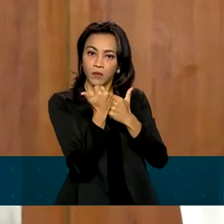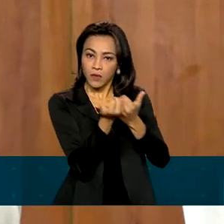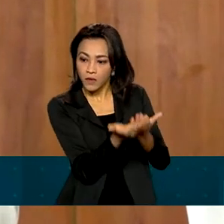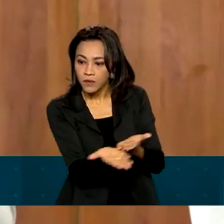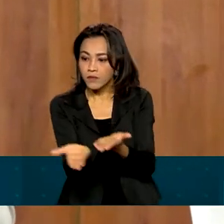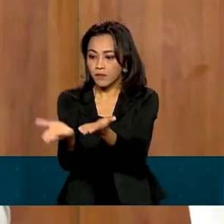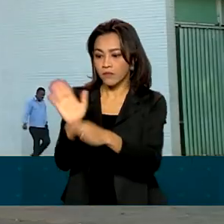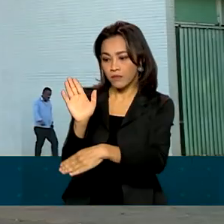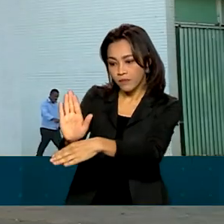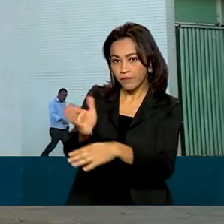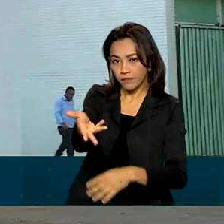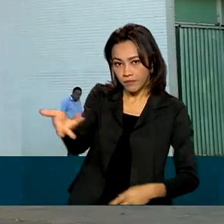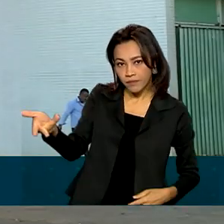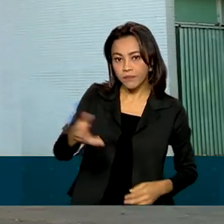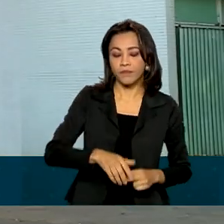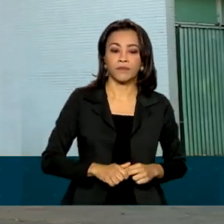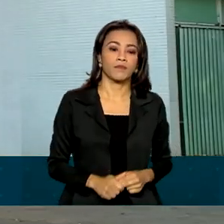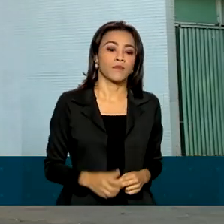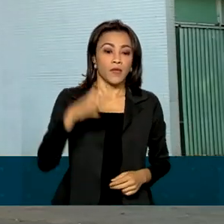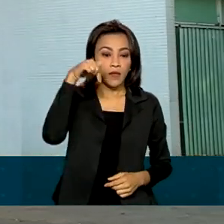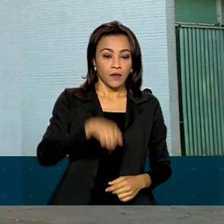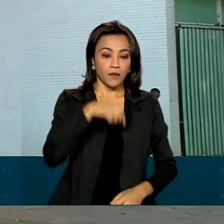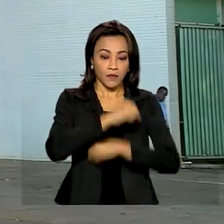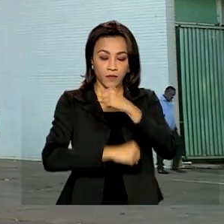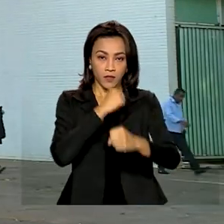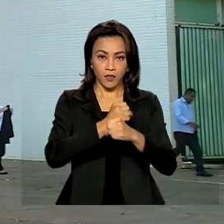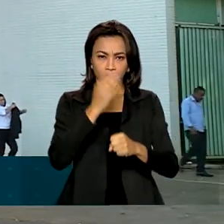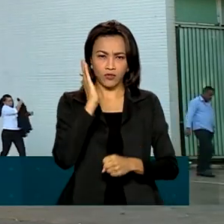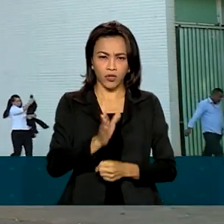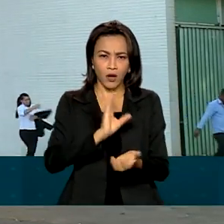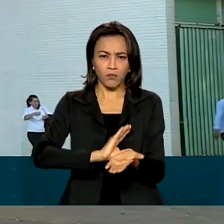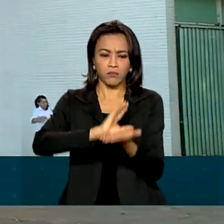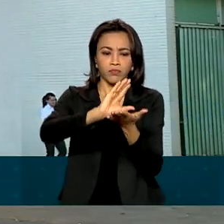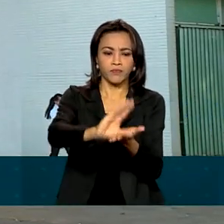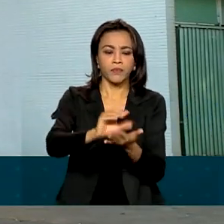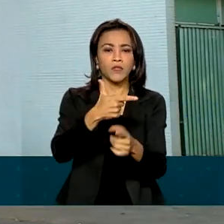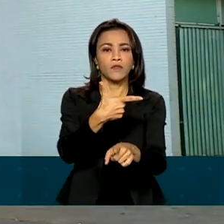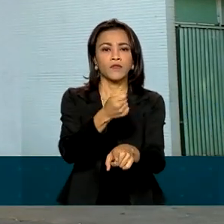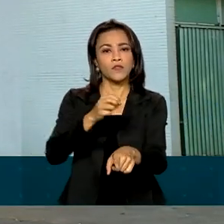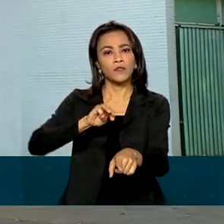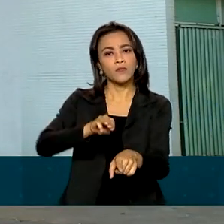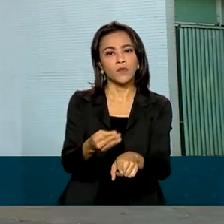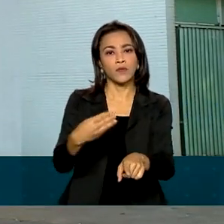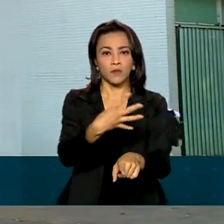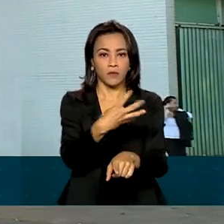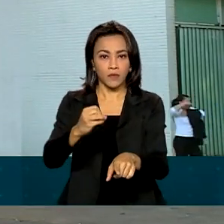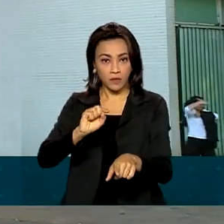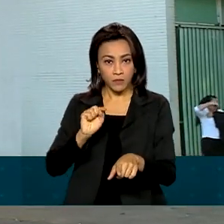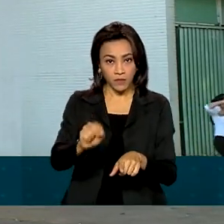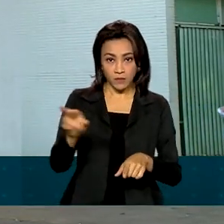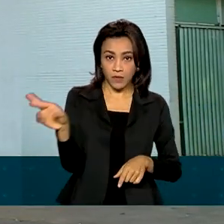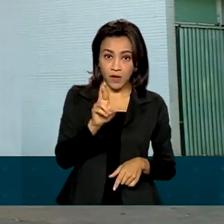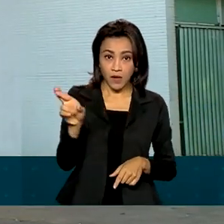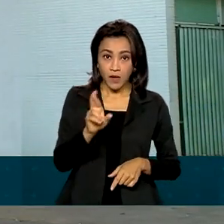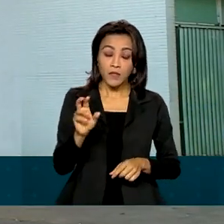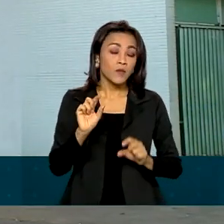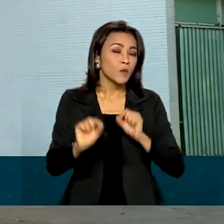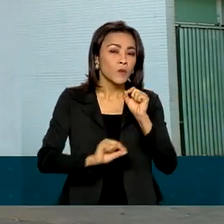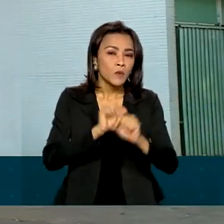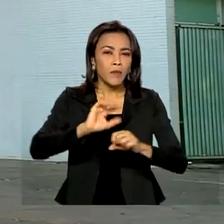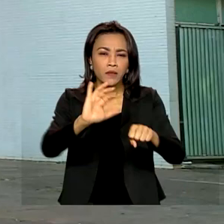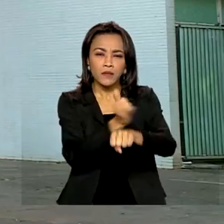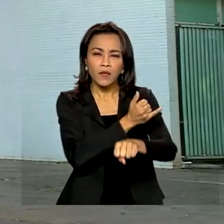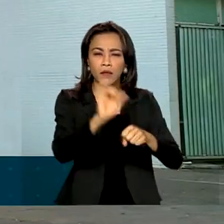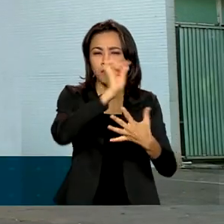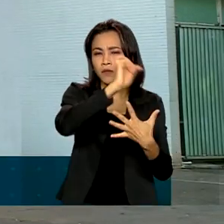fazer apoio. Neste ano, já foram liberados R$ 20,4 milhões para ações de resposta